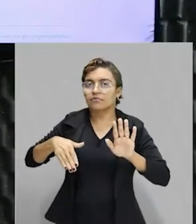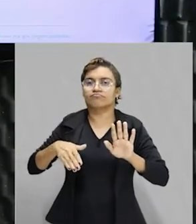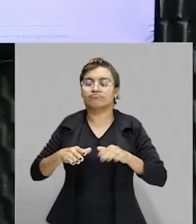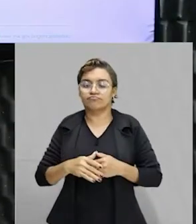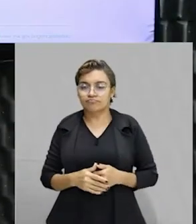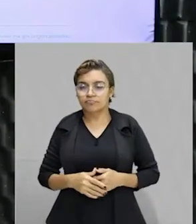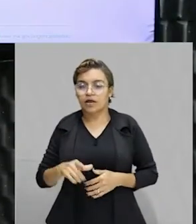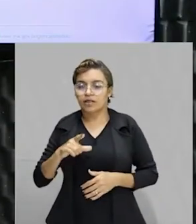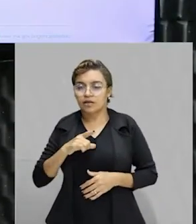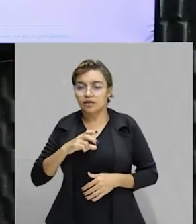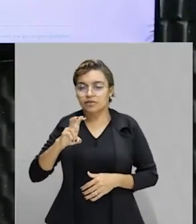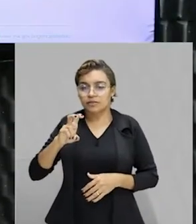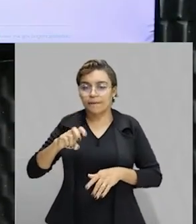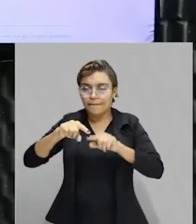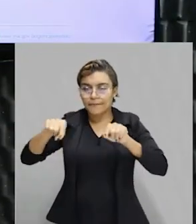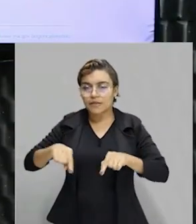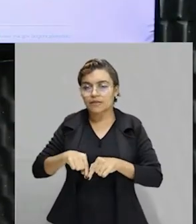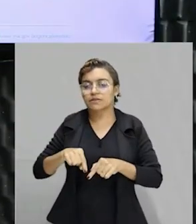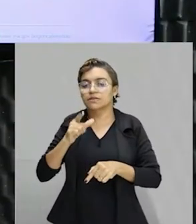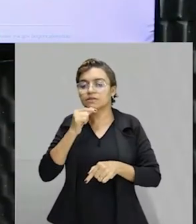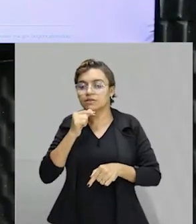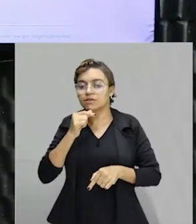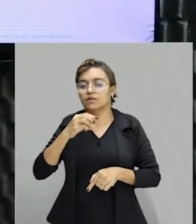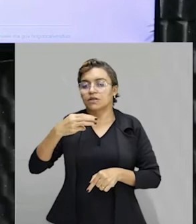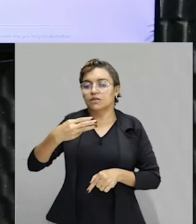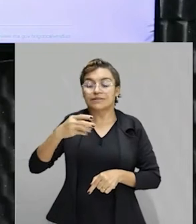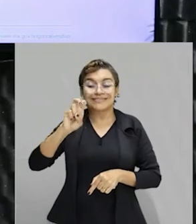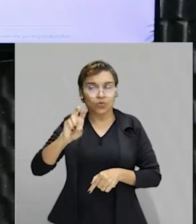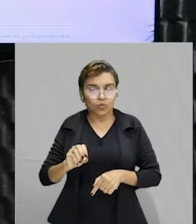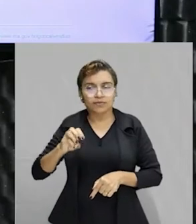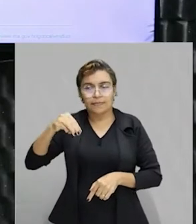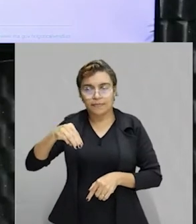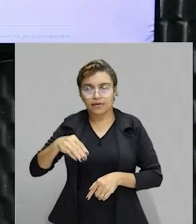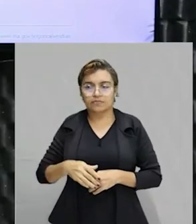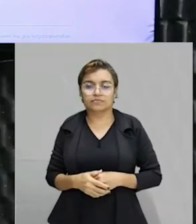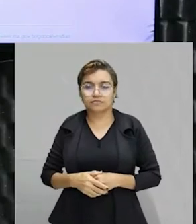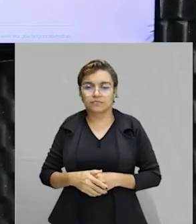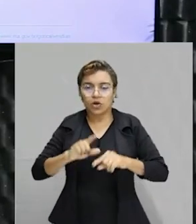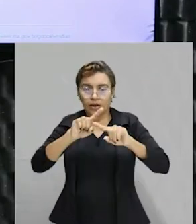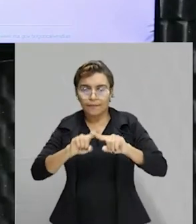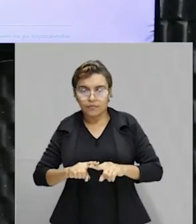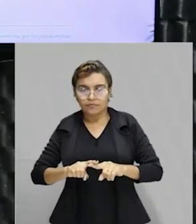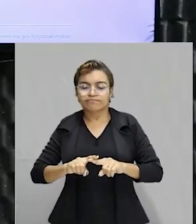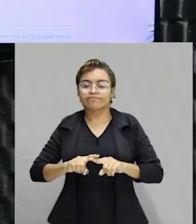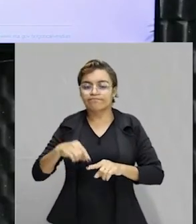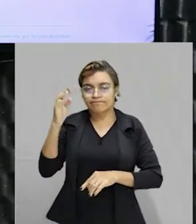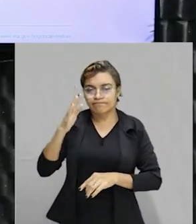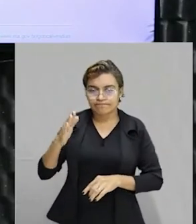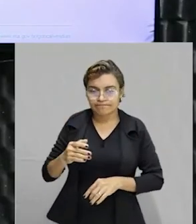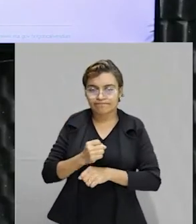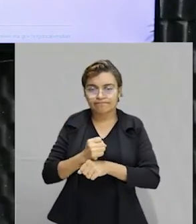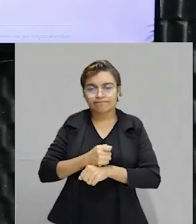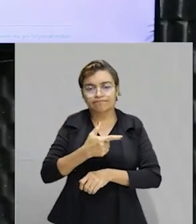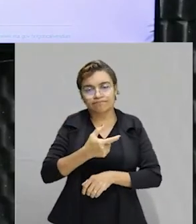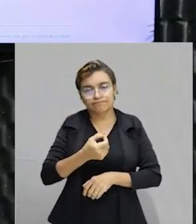em piscina de cinquenta metros, alcançada no Campeonato Brasileiro em dois mil e doze no Rio de Janeiro.